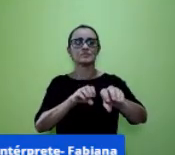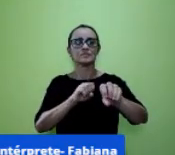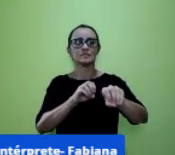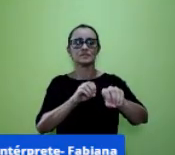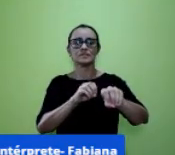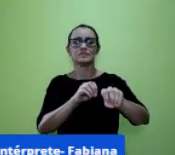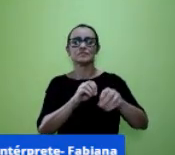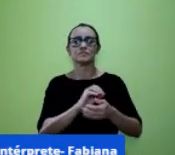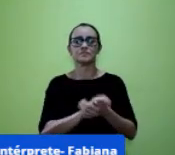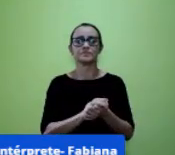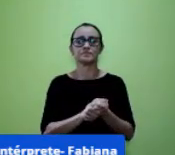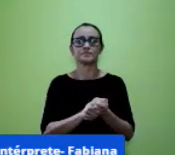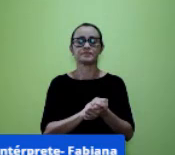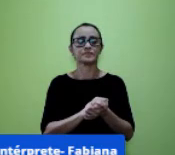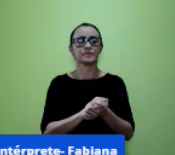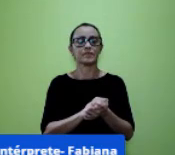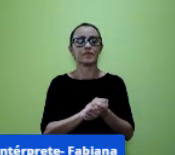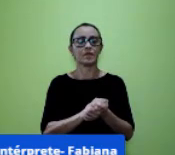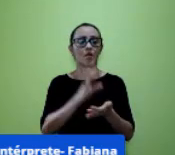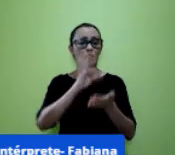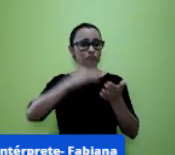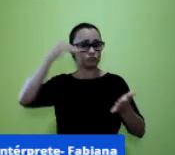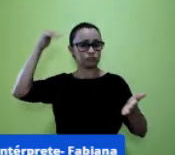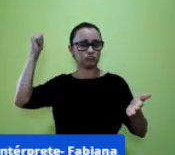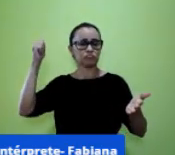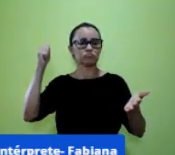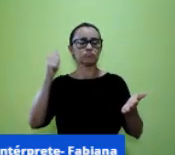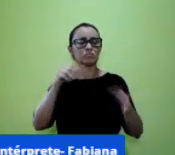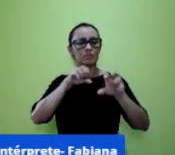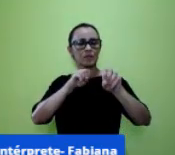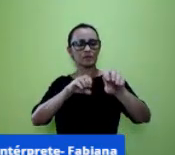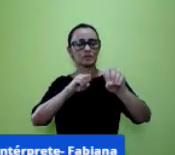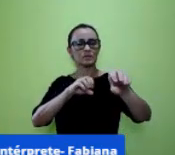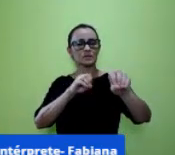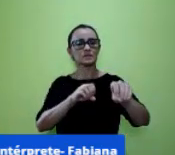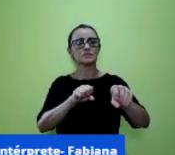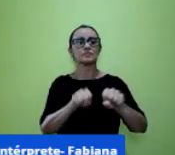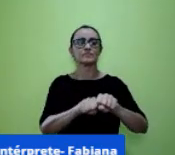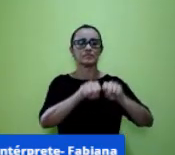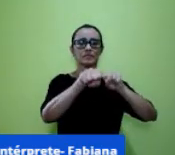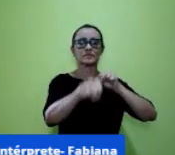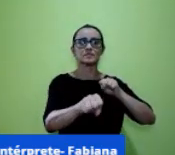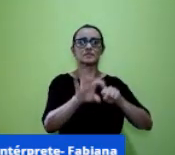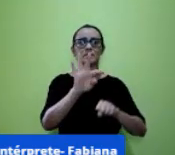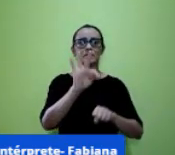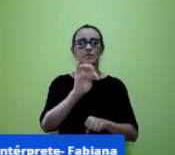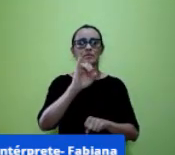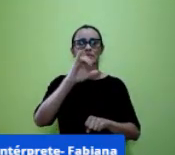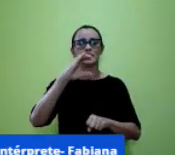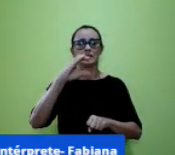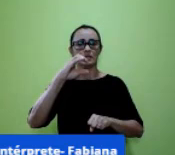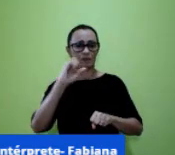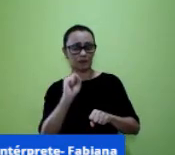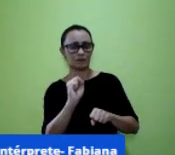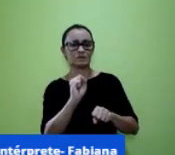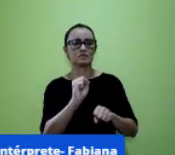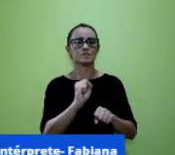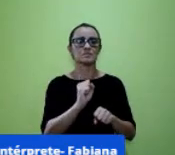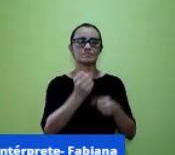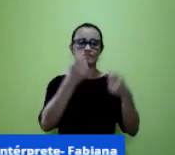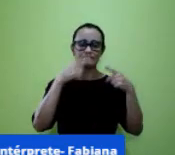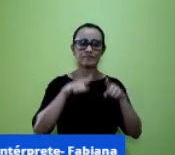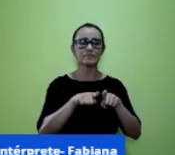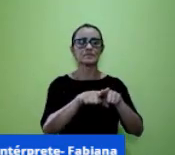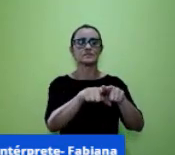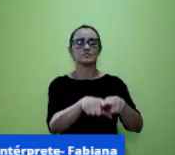né educação formação e tics nada está dado né é tanto que no